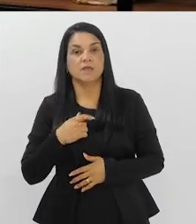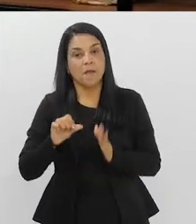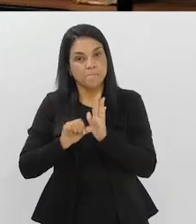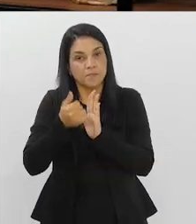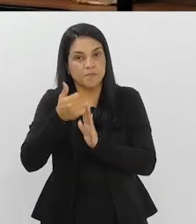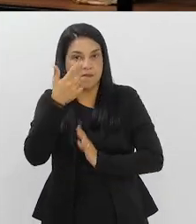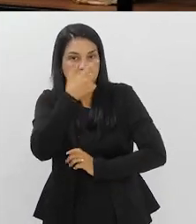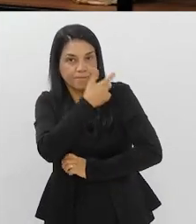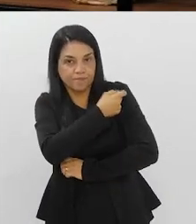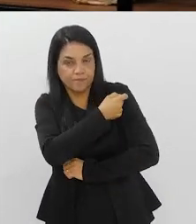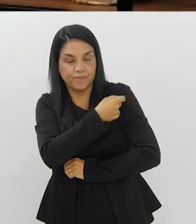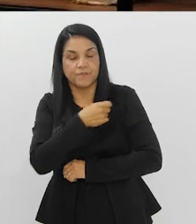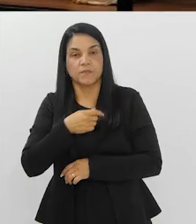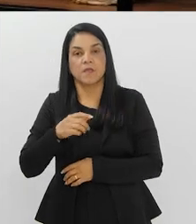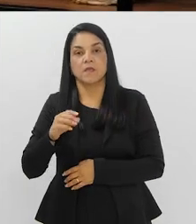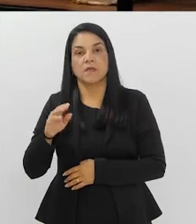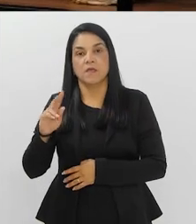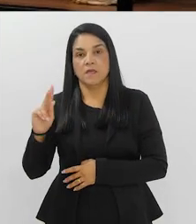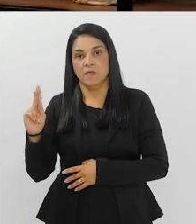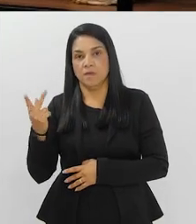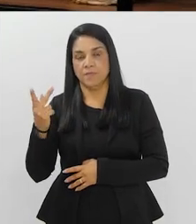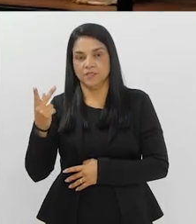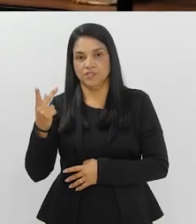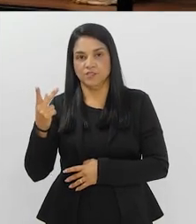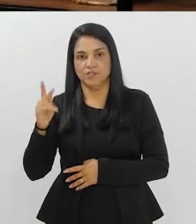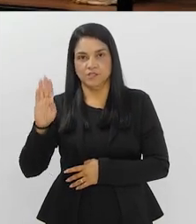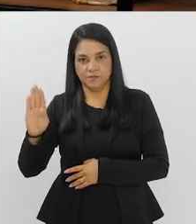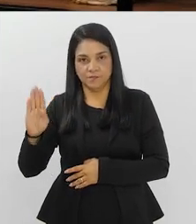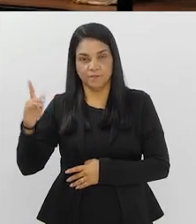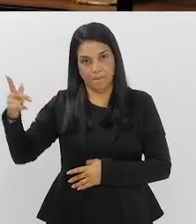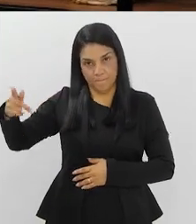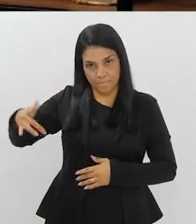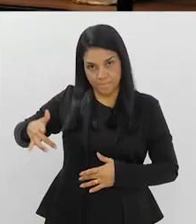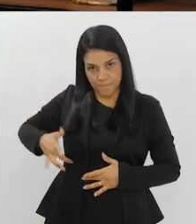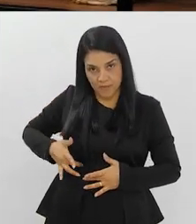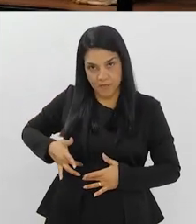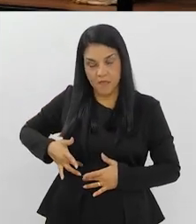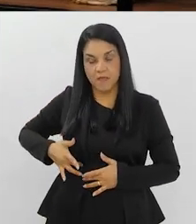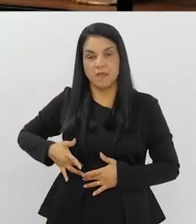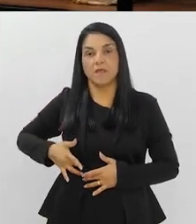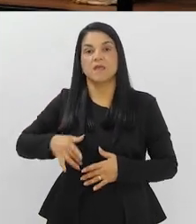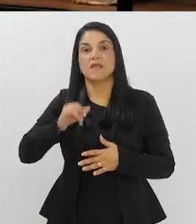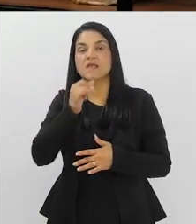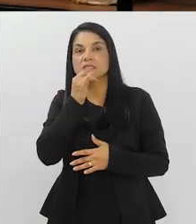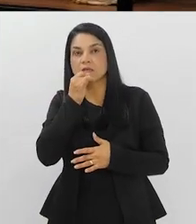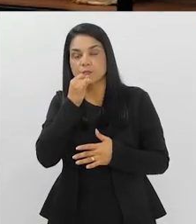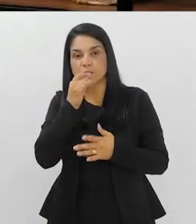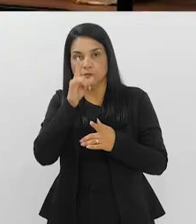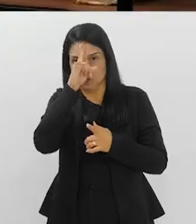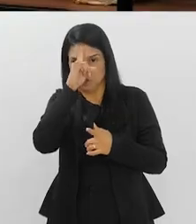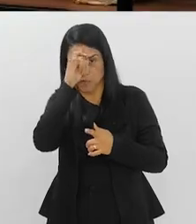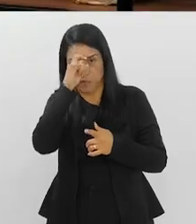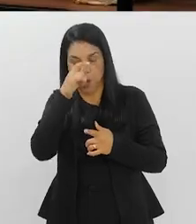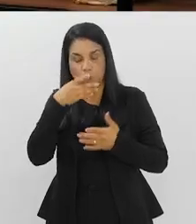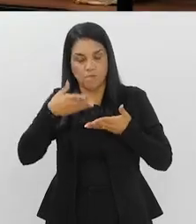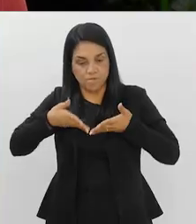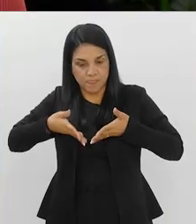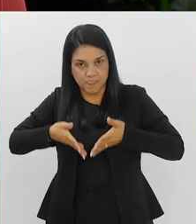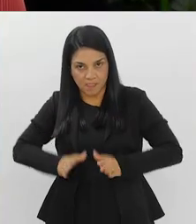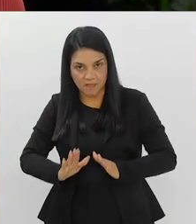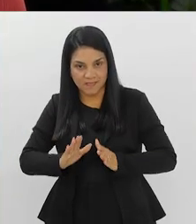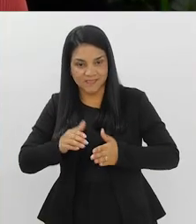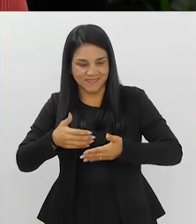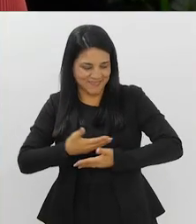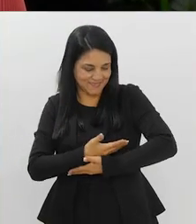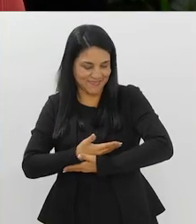de hepatite B é muito maior. Por quê? Elas estão disponíveis em muitas maternidades. Então, na verdade,